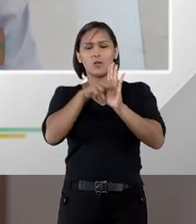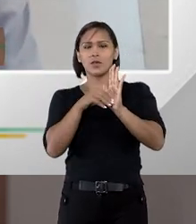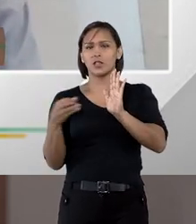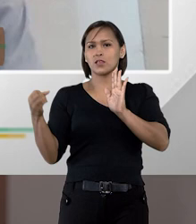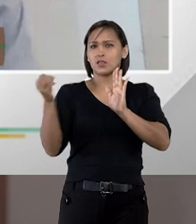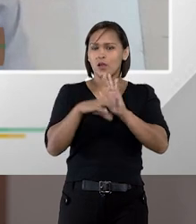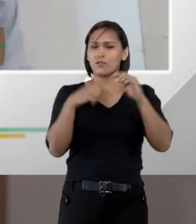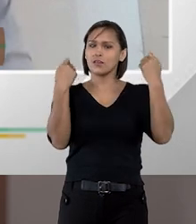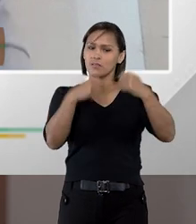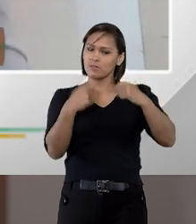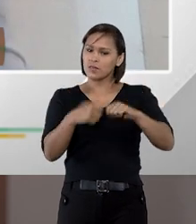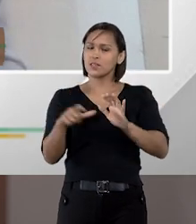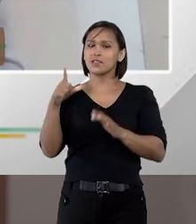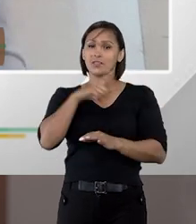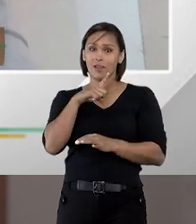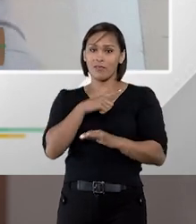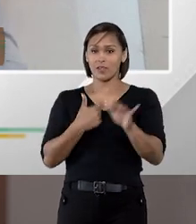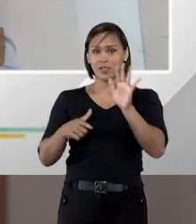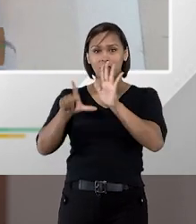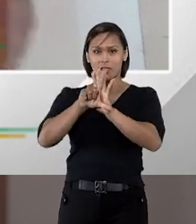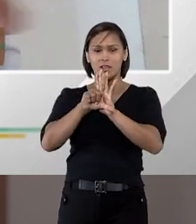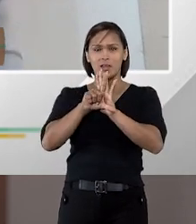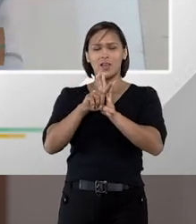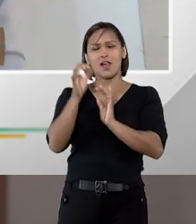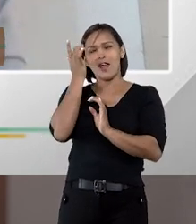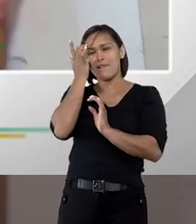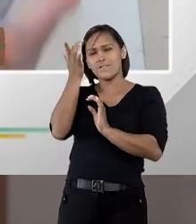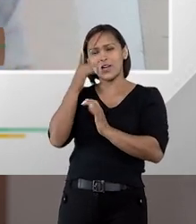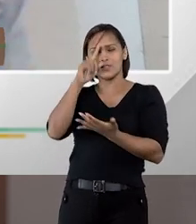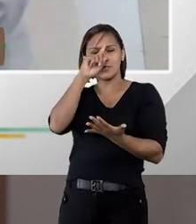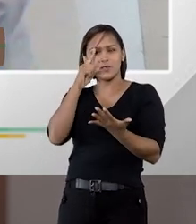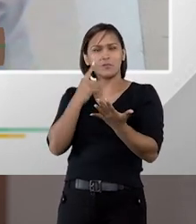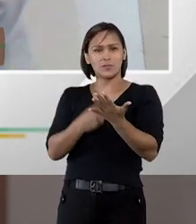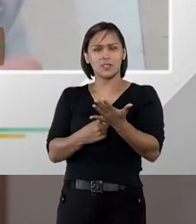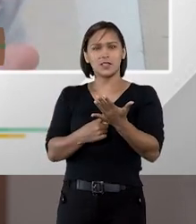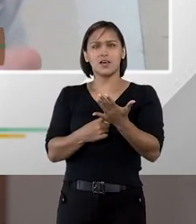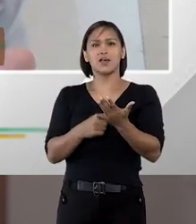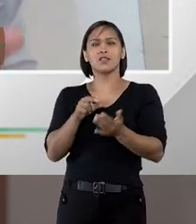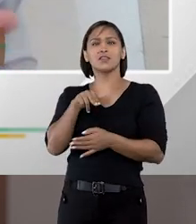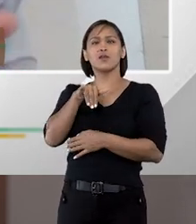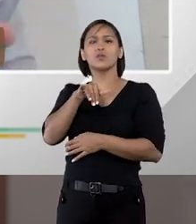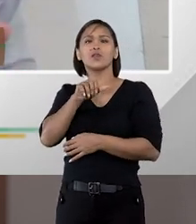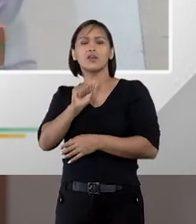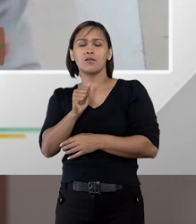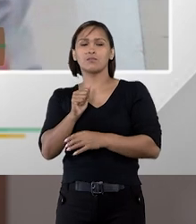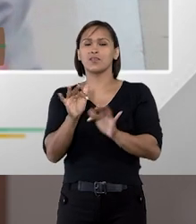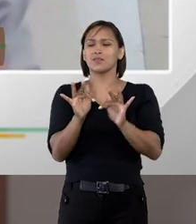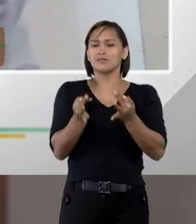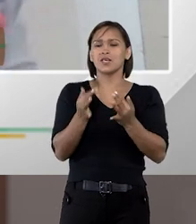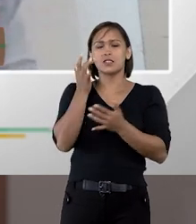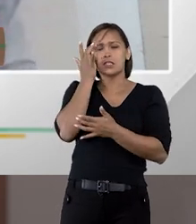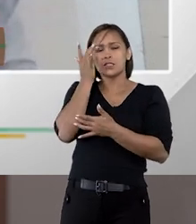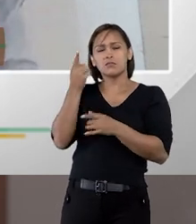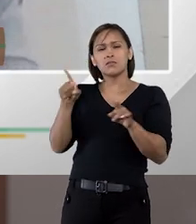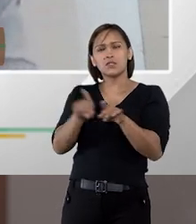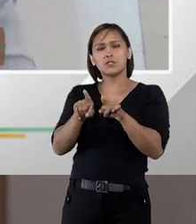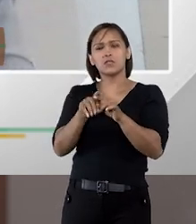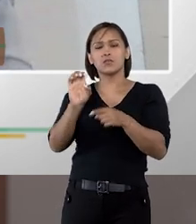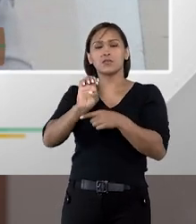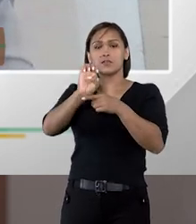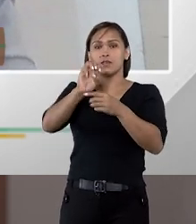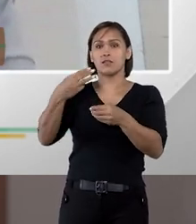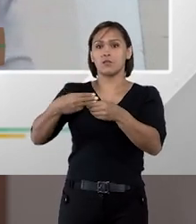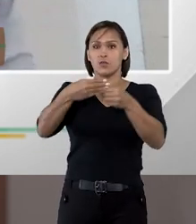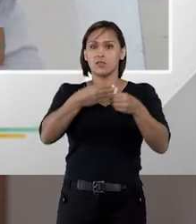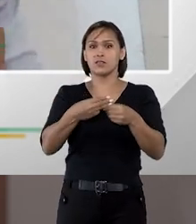normatização que era infralegal e que era fácil de se aplicar no âmbito da União, mas não tão simples no âmbito